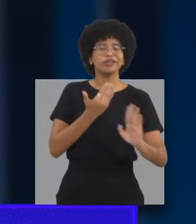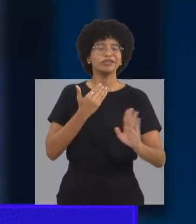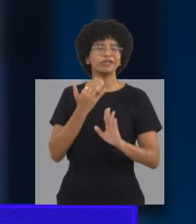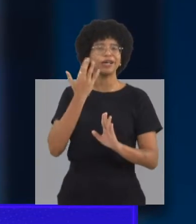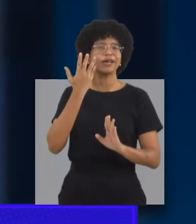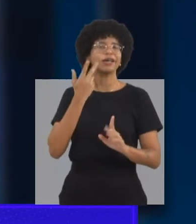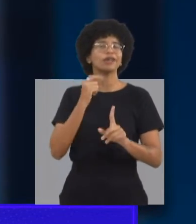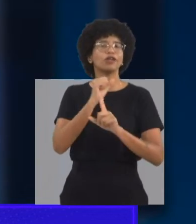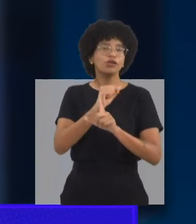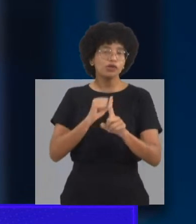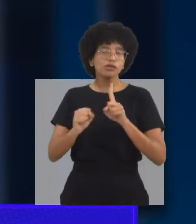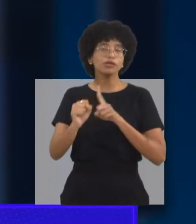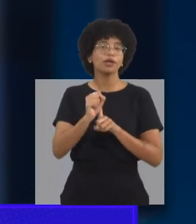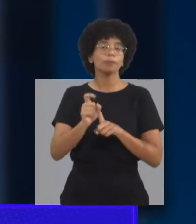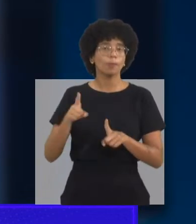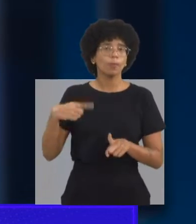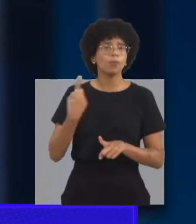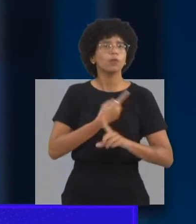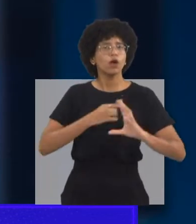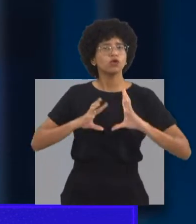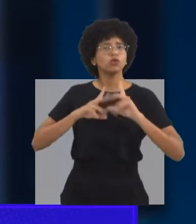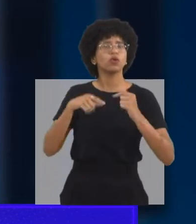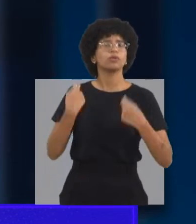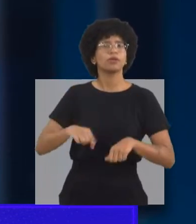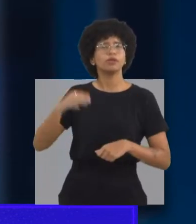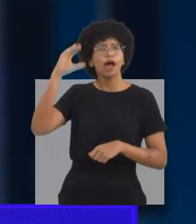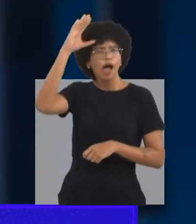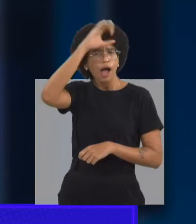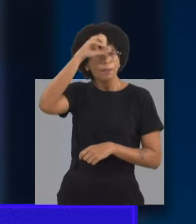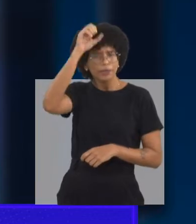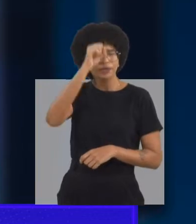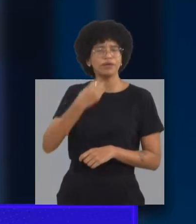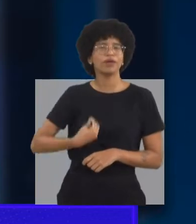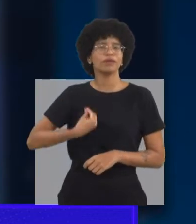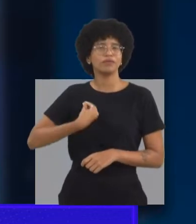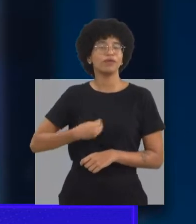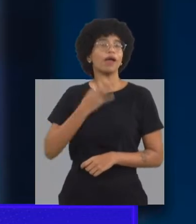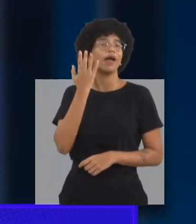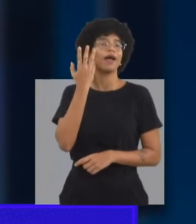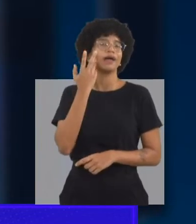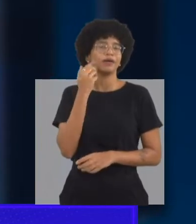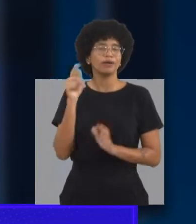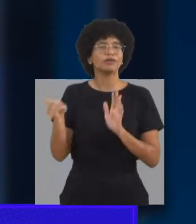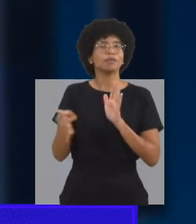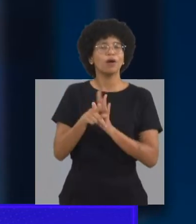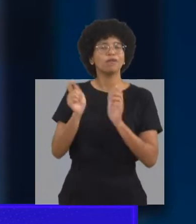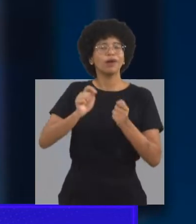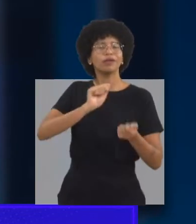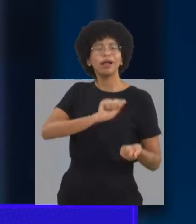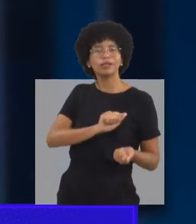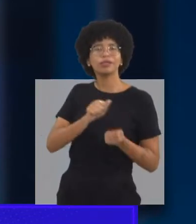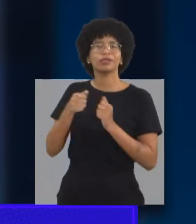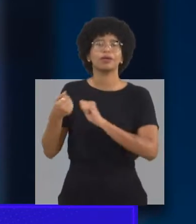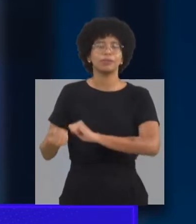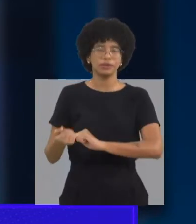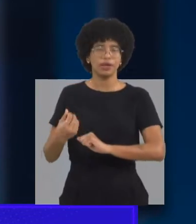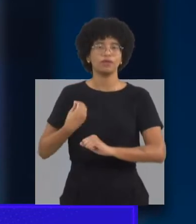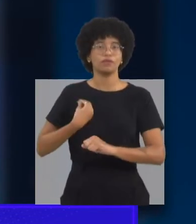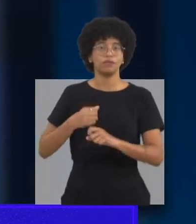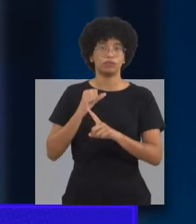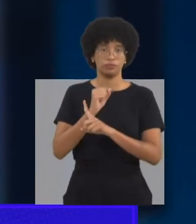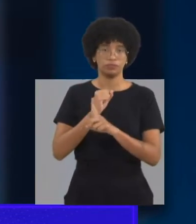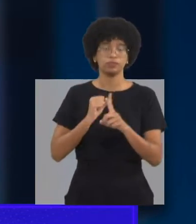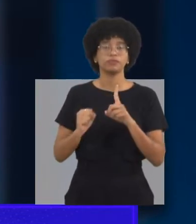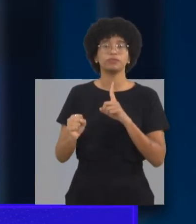ficam sem querer ir para um restaurante, para uma festa, para um shopping, porque meu filho vai dar um vexame e isso vai